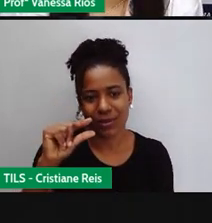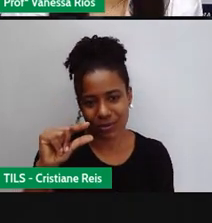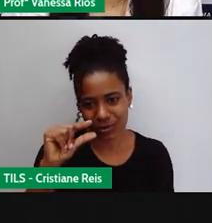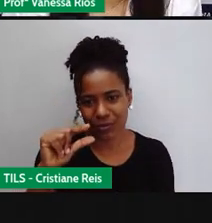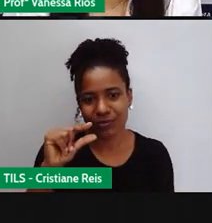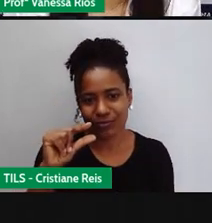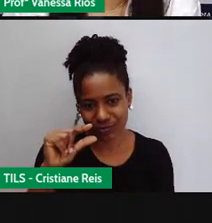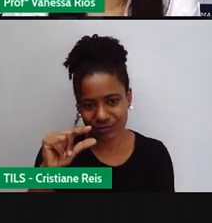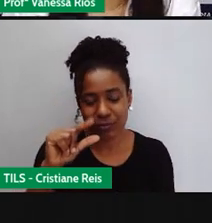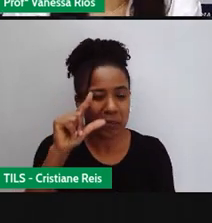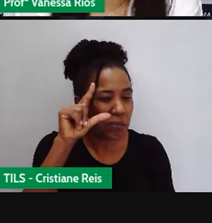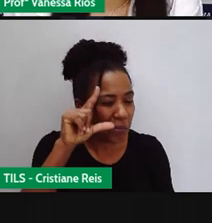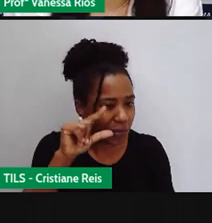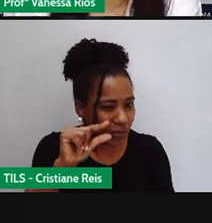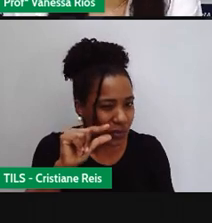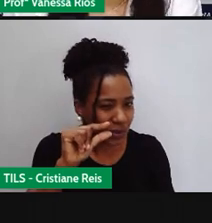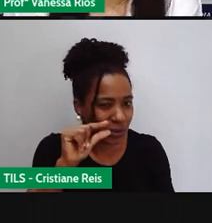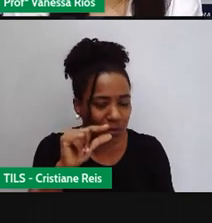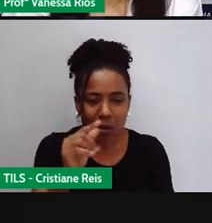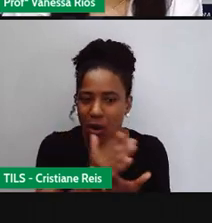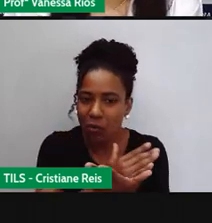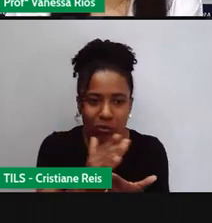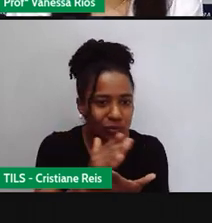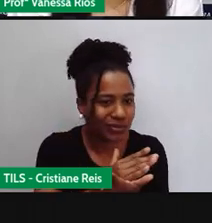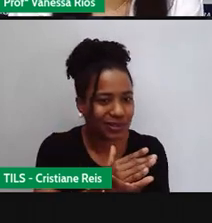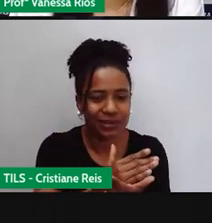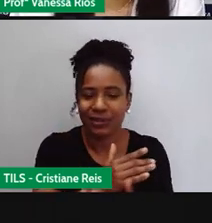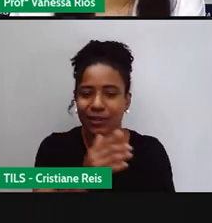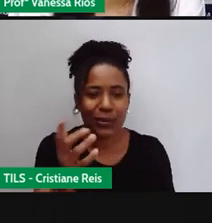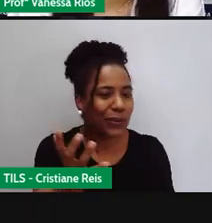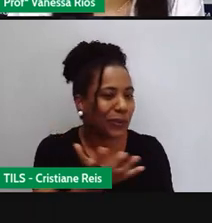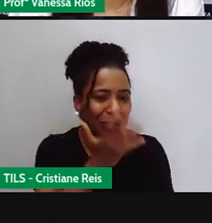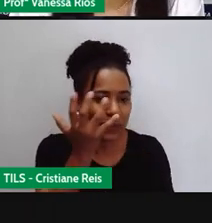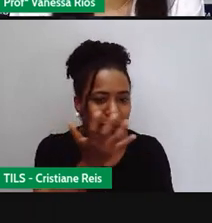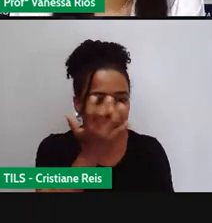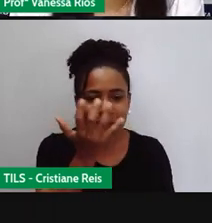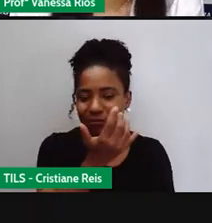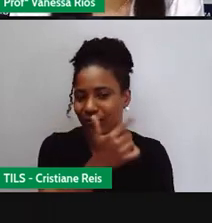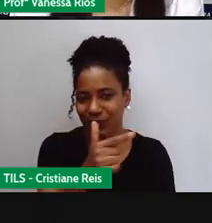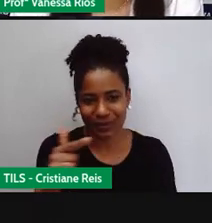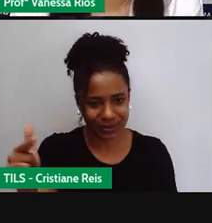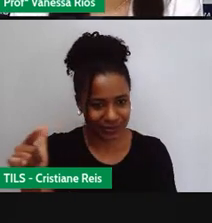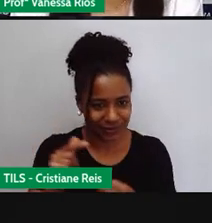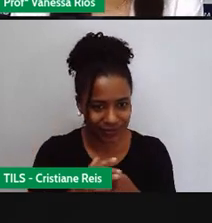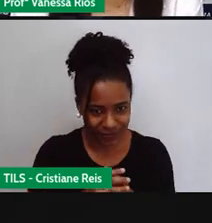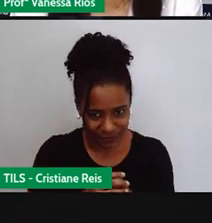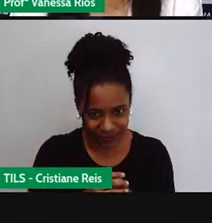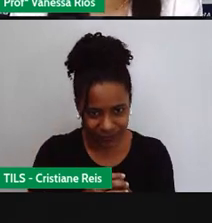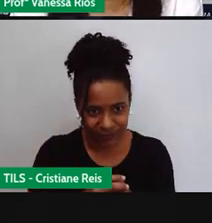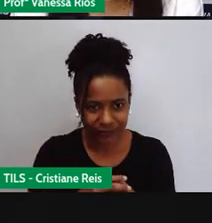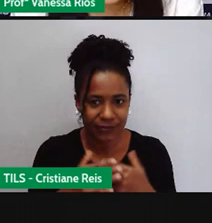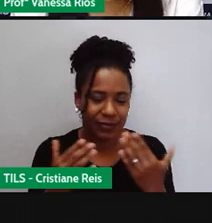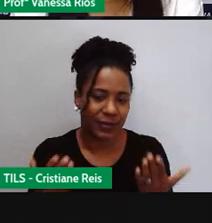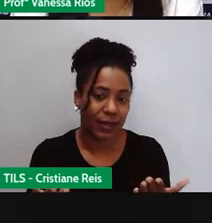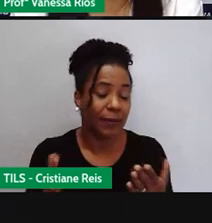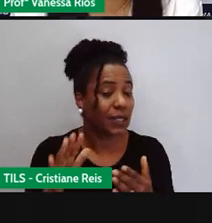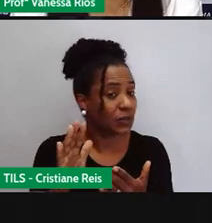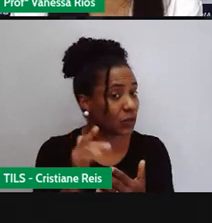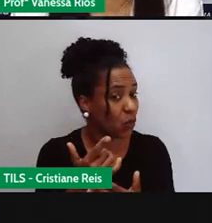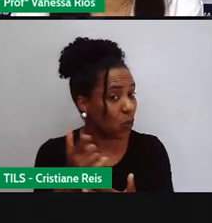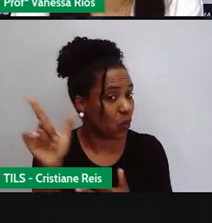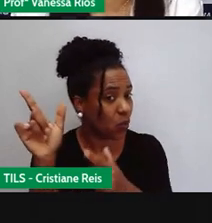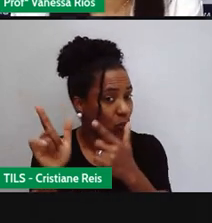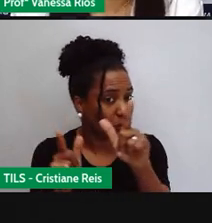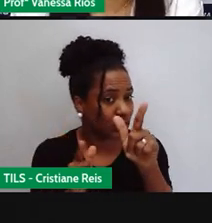quase que não existe em muitas fontes. Trazem alguns também problemas ambientais que precisam ser estudados, que